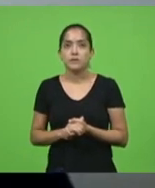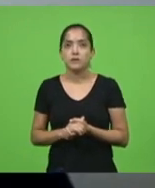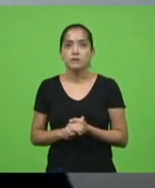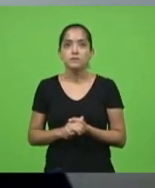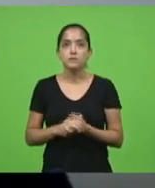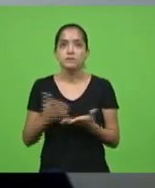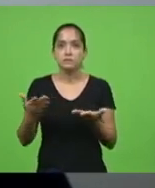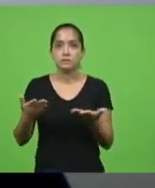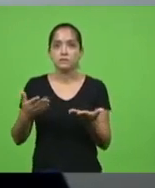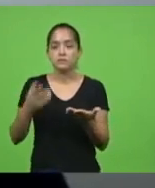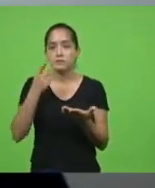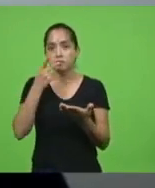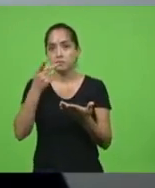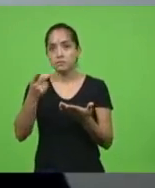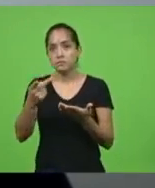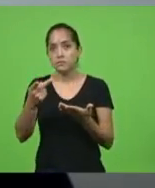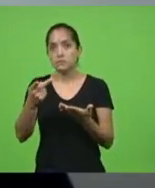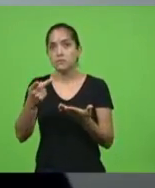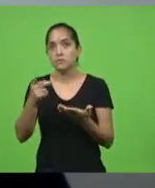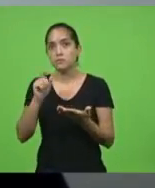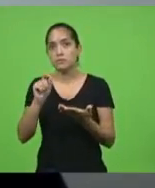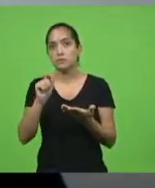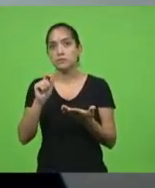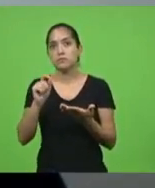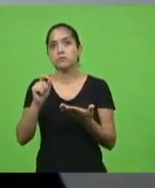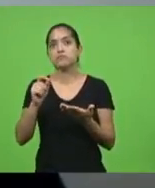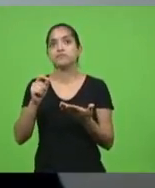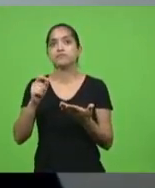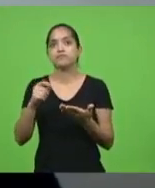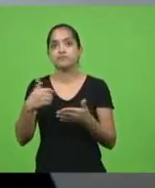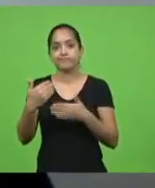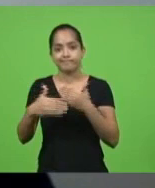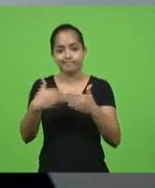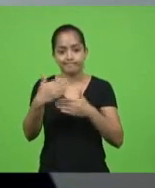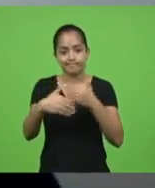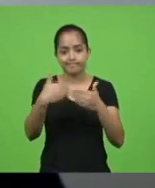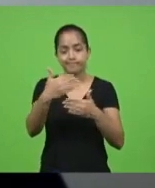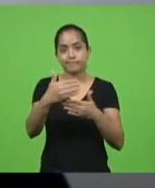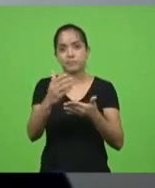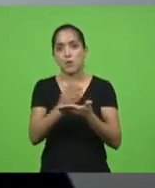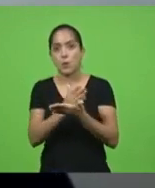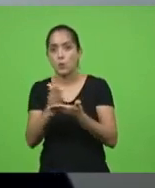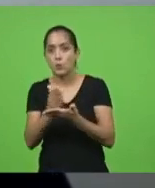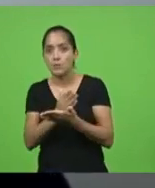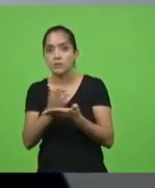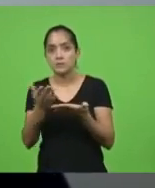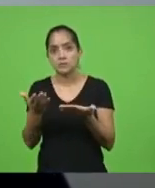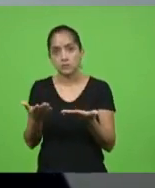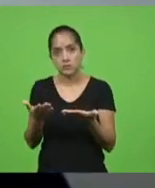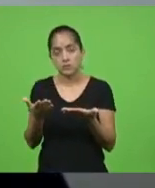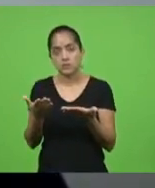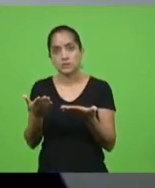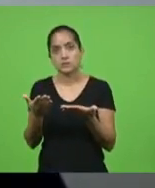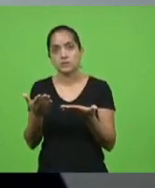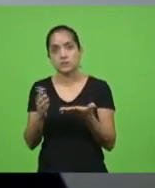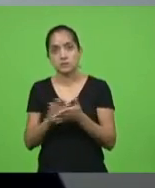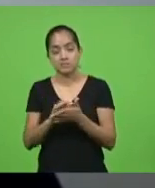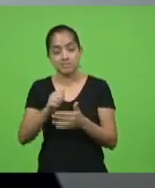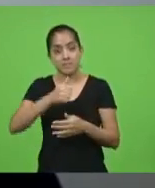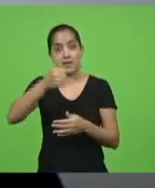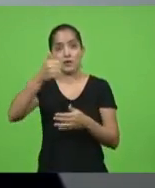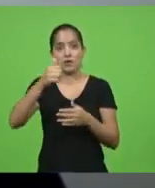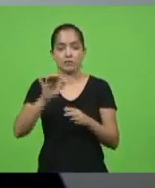passa e as coisas vão se sedimentando algumas eu acho que não são as melhores